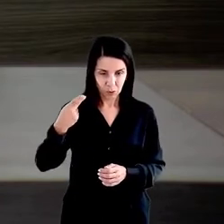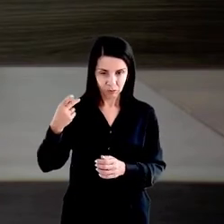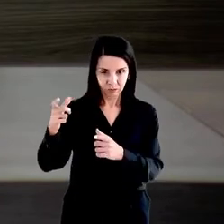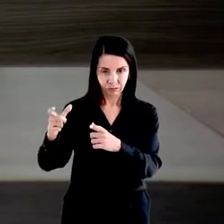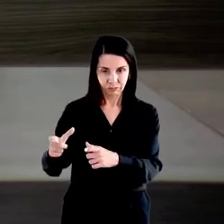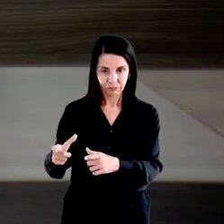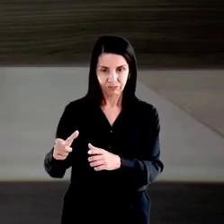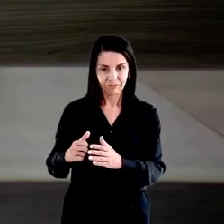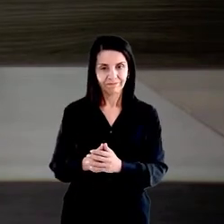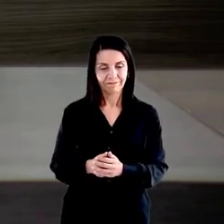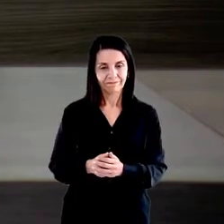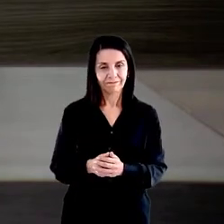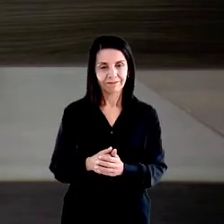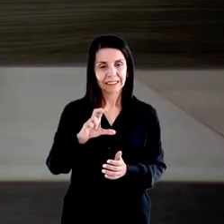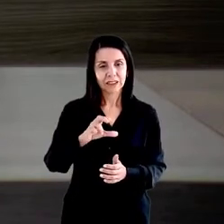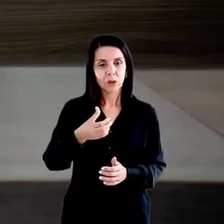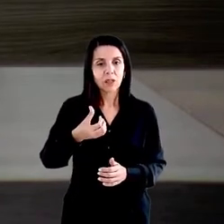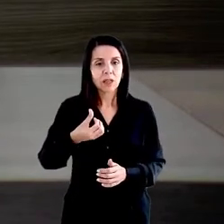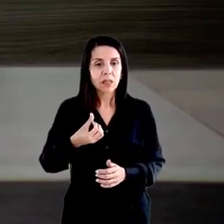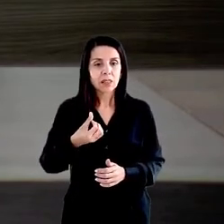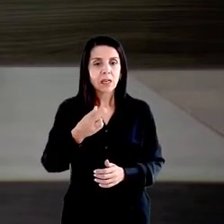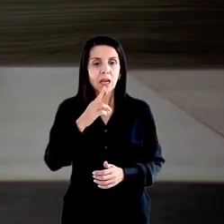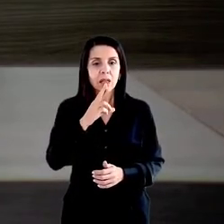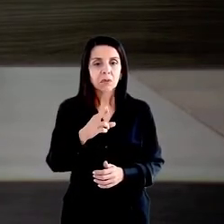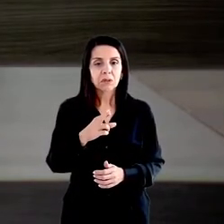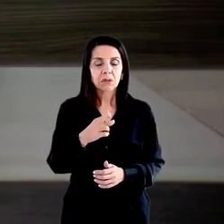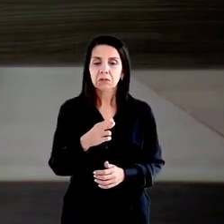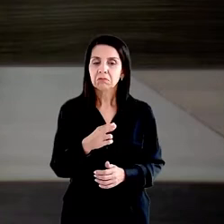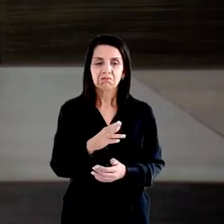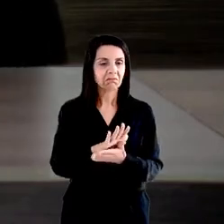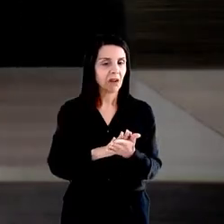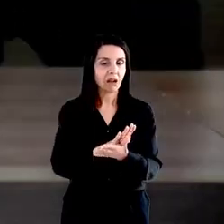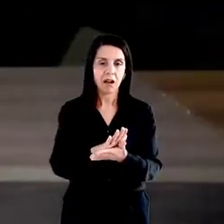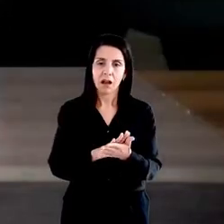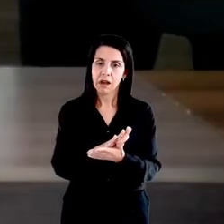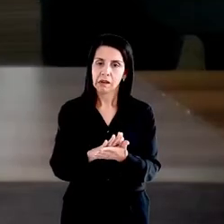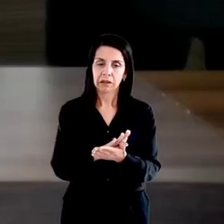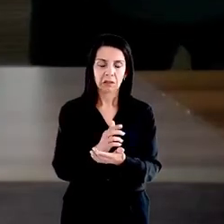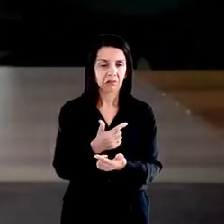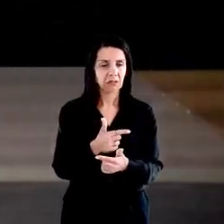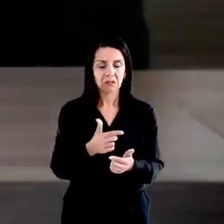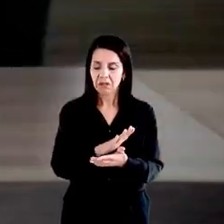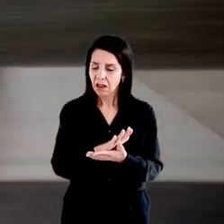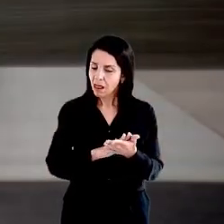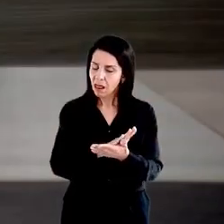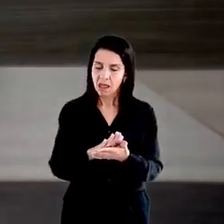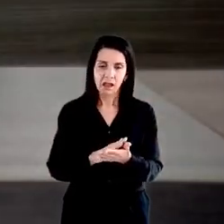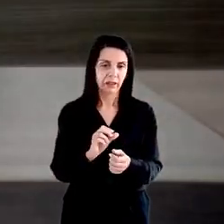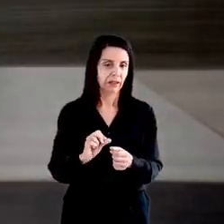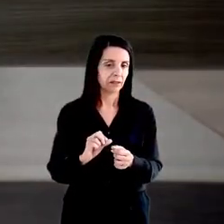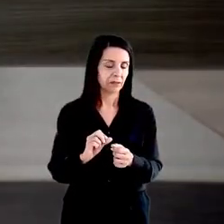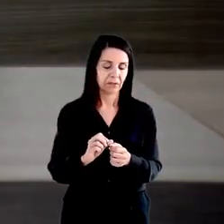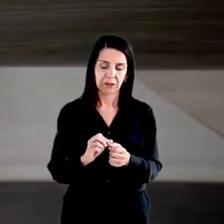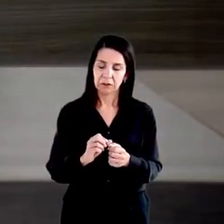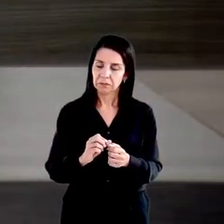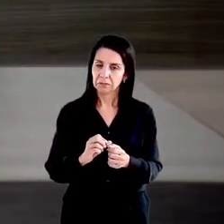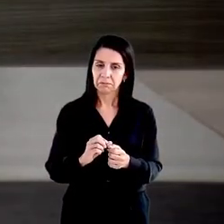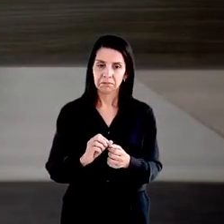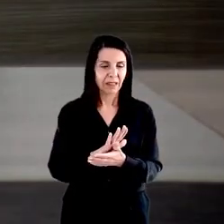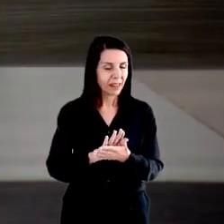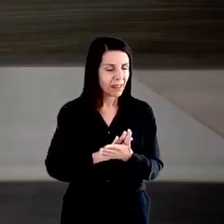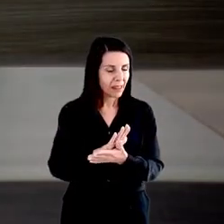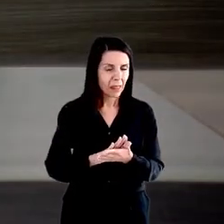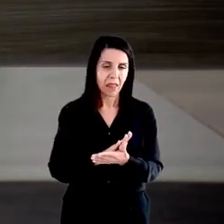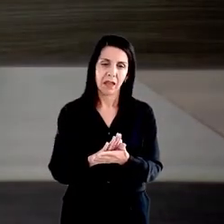56 responderam dizendo que não tinham nada, absolutamente nada feito em relação à segurança alimentar.